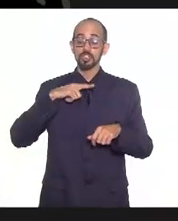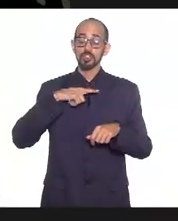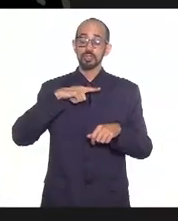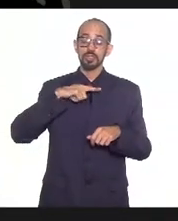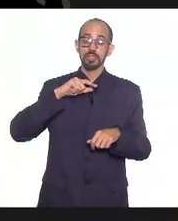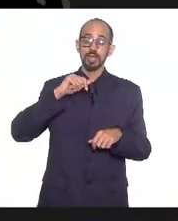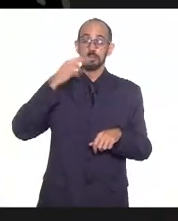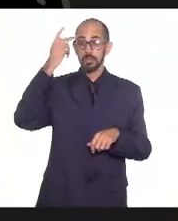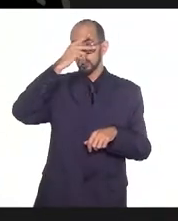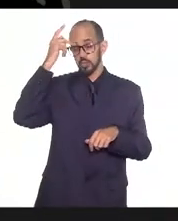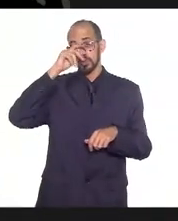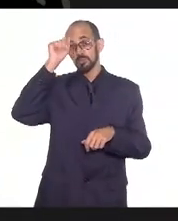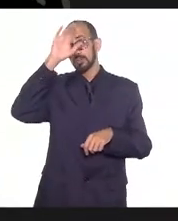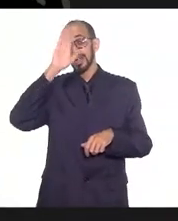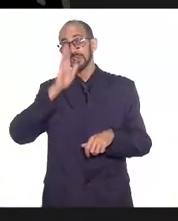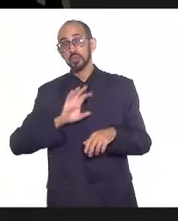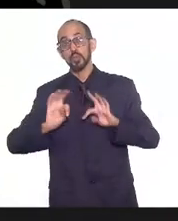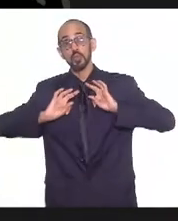do petróleo lá